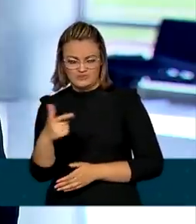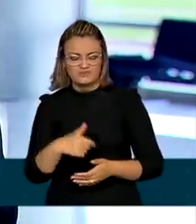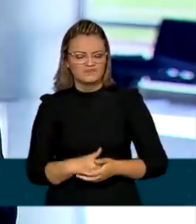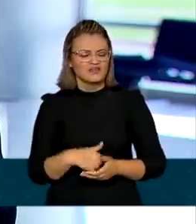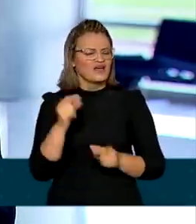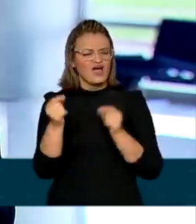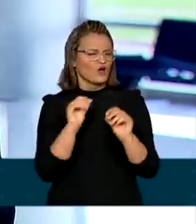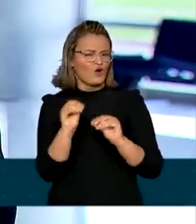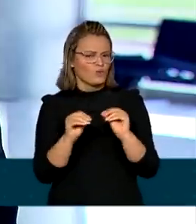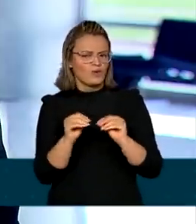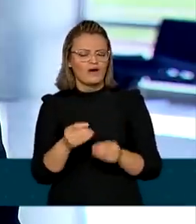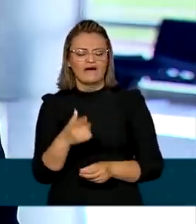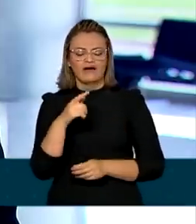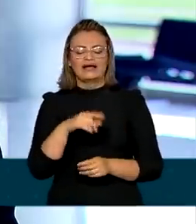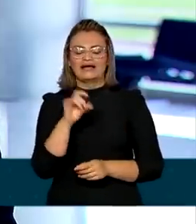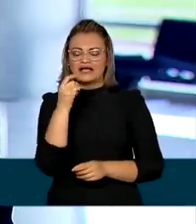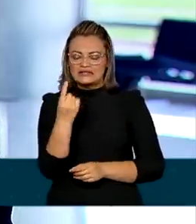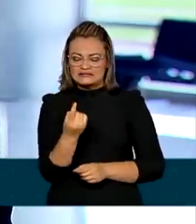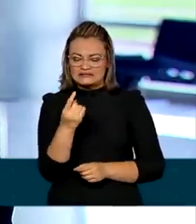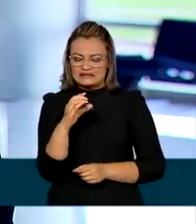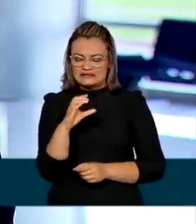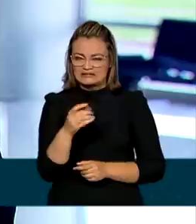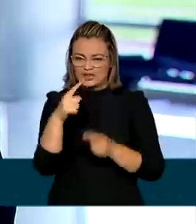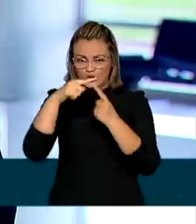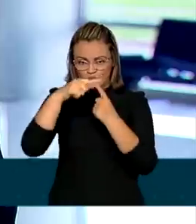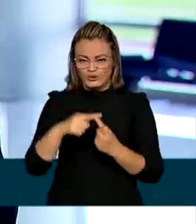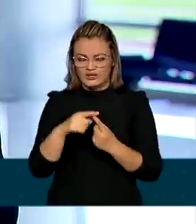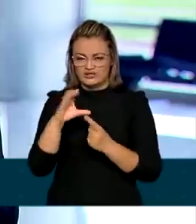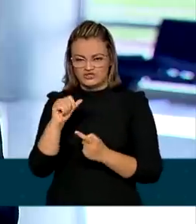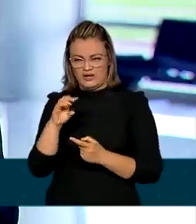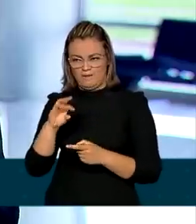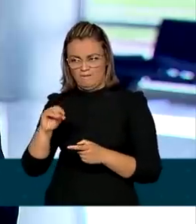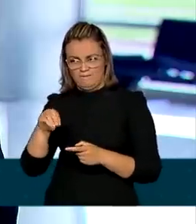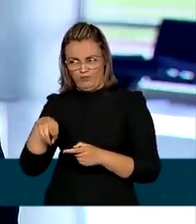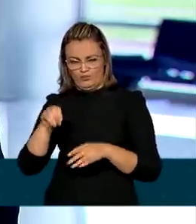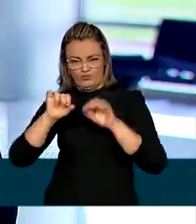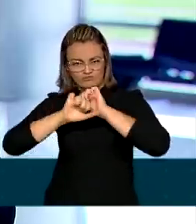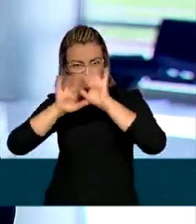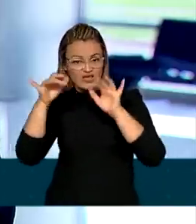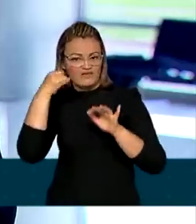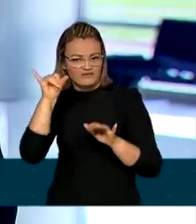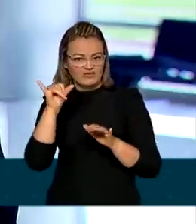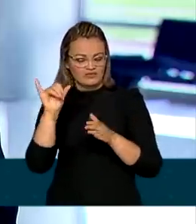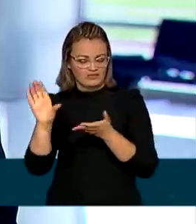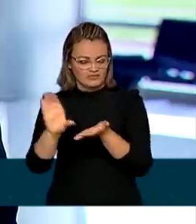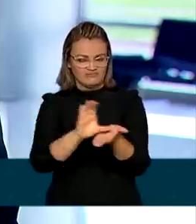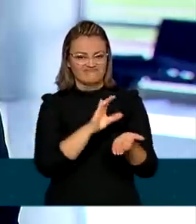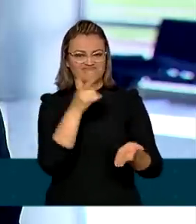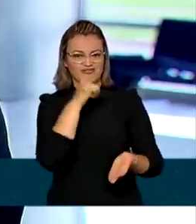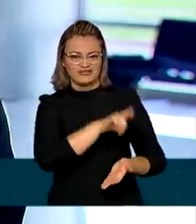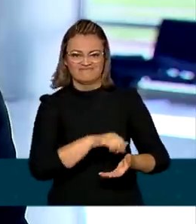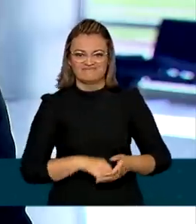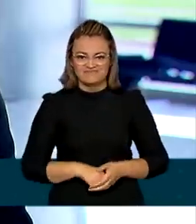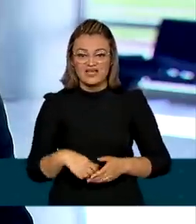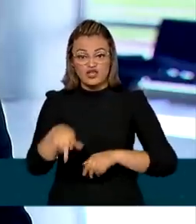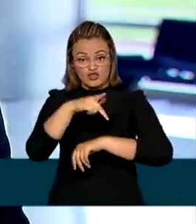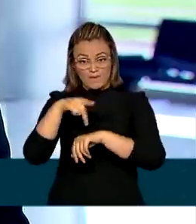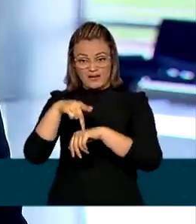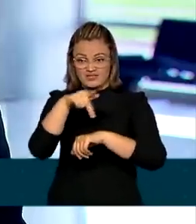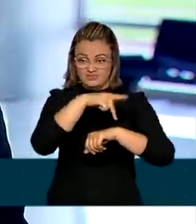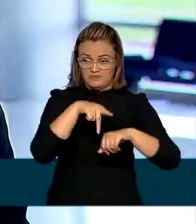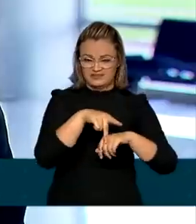atribuído um crédito para cada tonelada de carbono que deixou de ser emitida na atmosfera. Nações que tenham